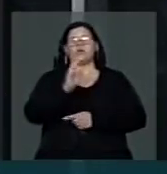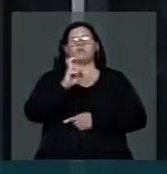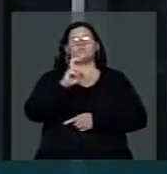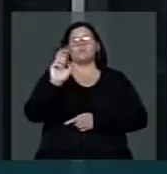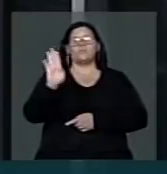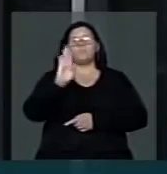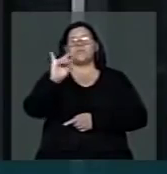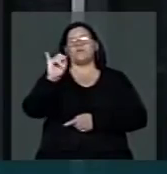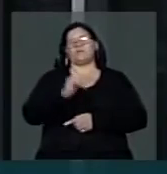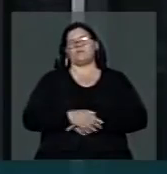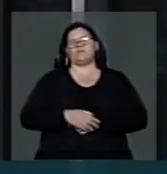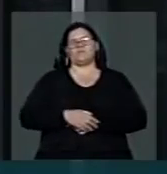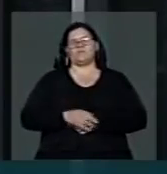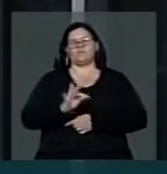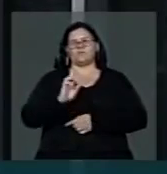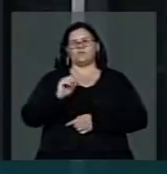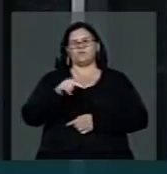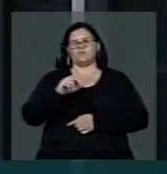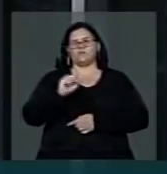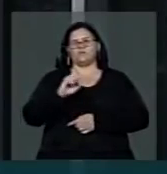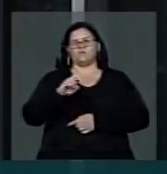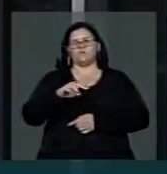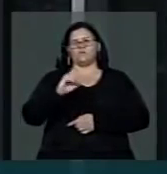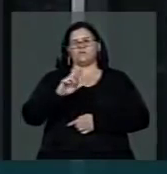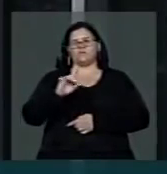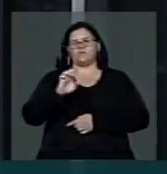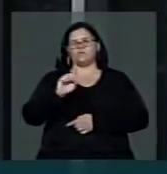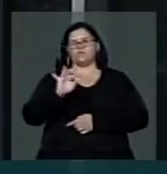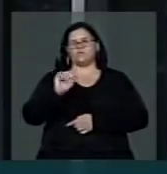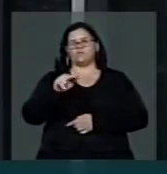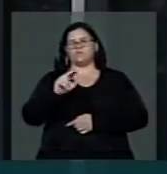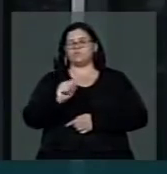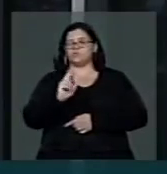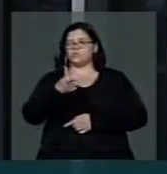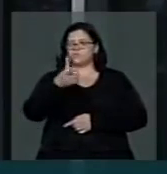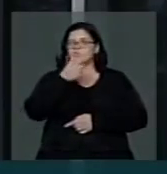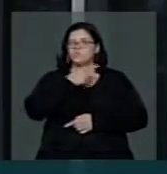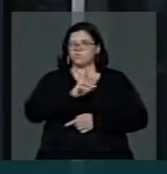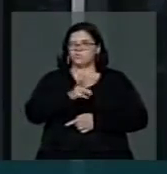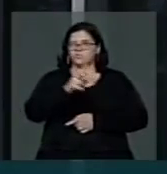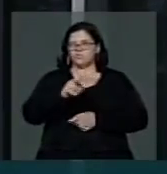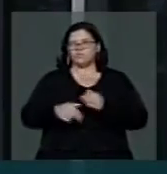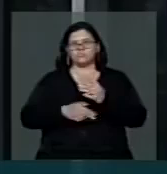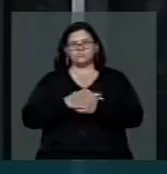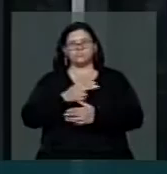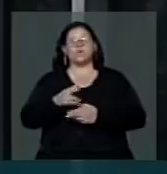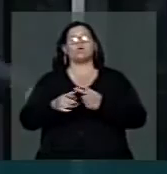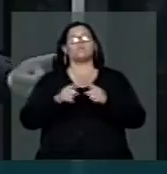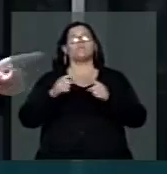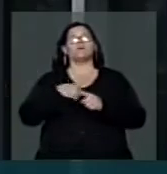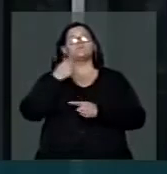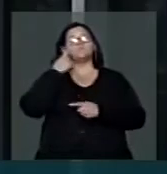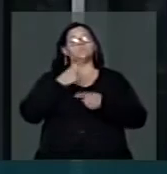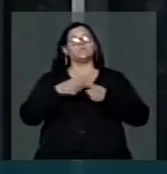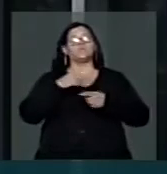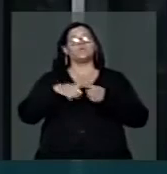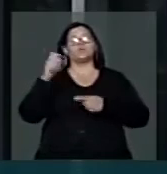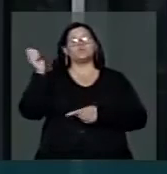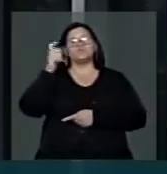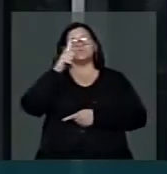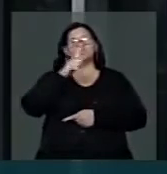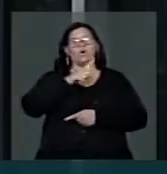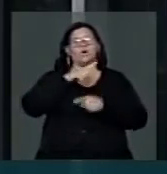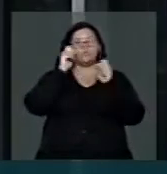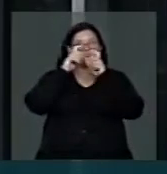transnordestina conseguem andar um pouco, mas é apenas pela insolação, pelo sol que acaba dilatando os